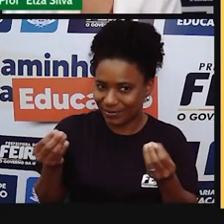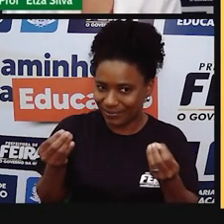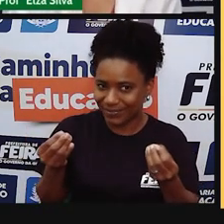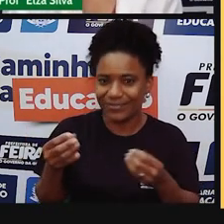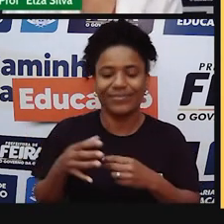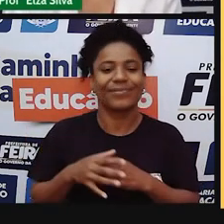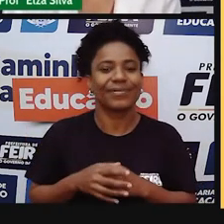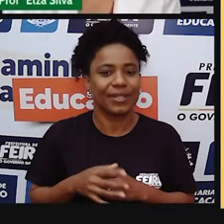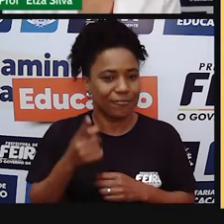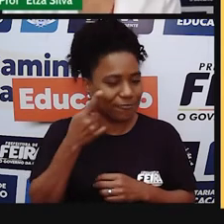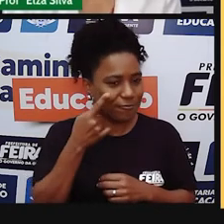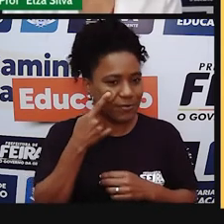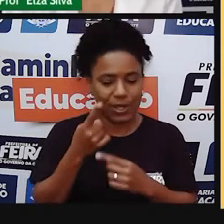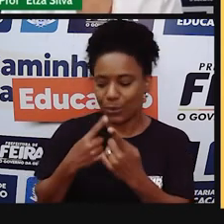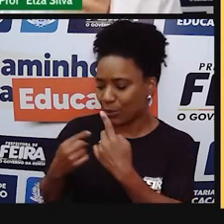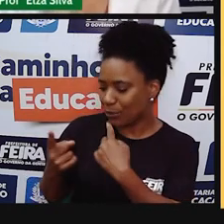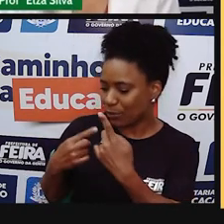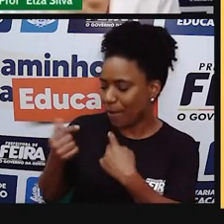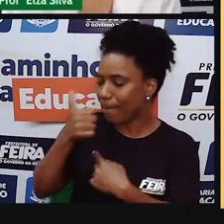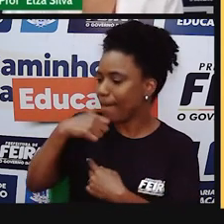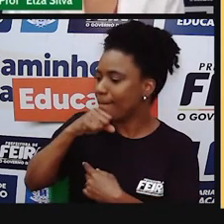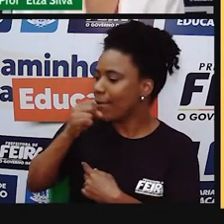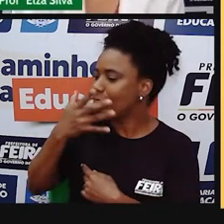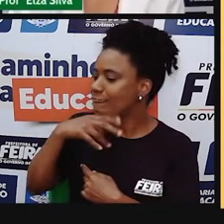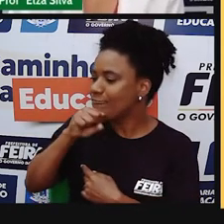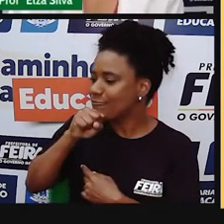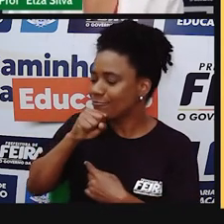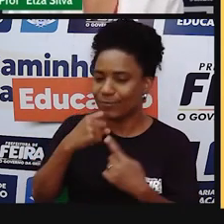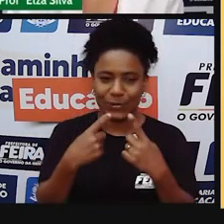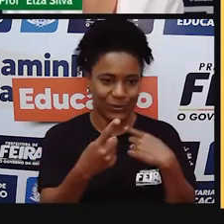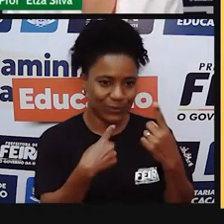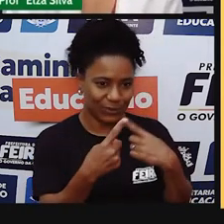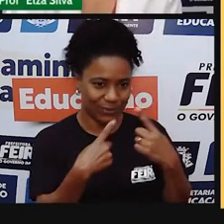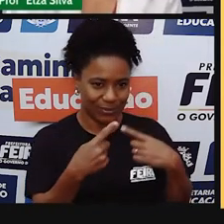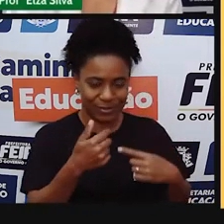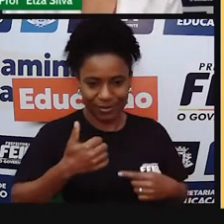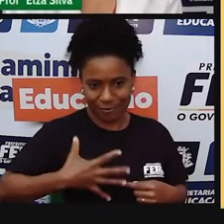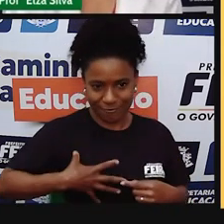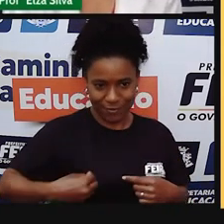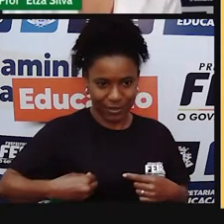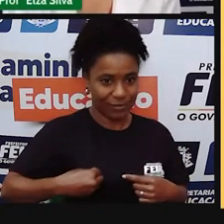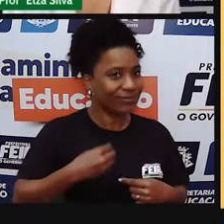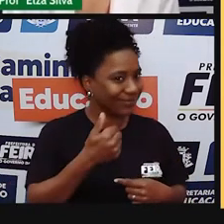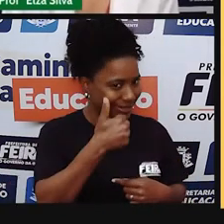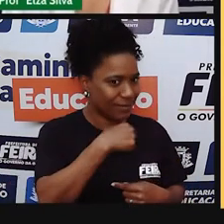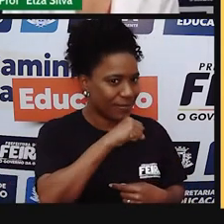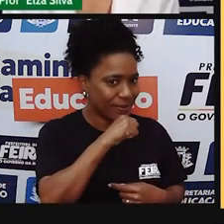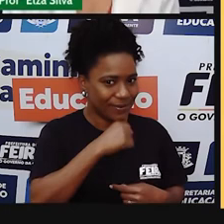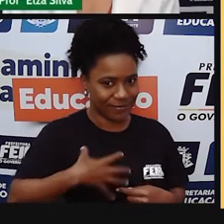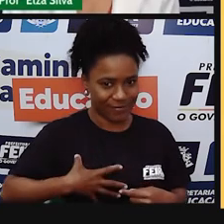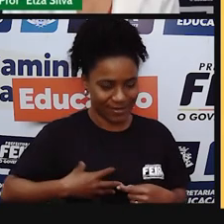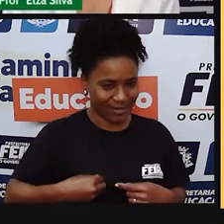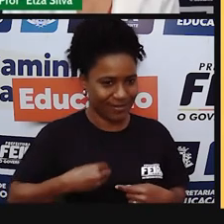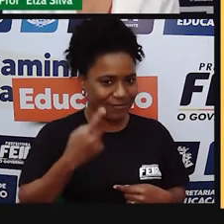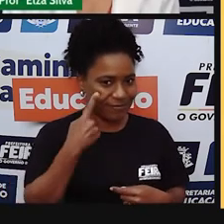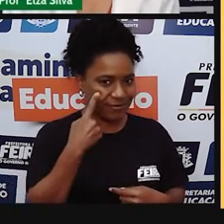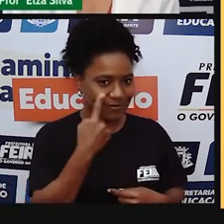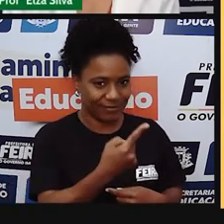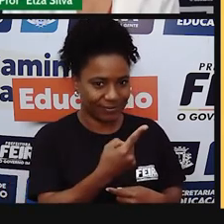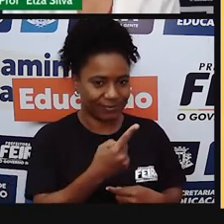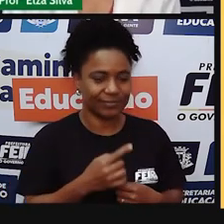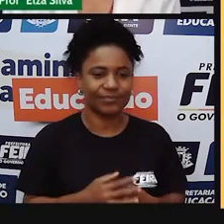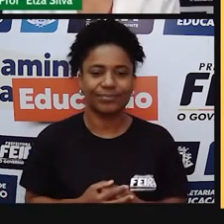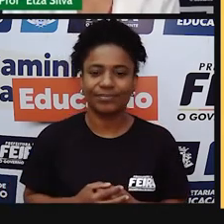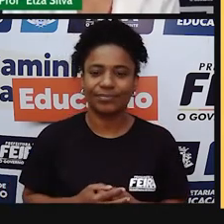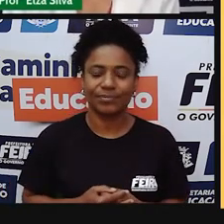Confira aí comigo o diálogo entre o pai e o filho. Daddy, my teacher said, I'm